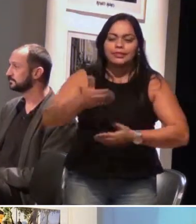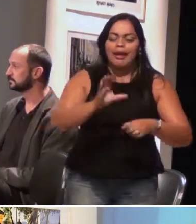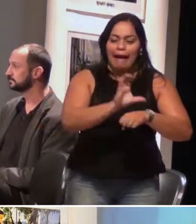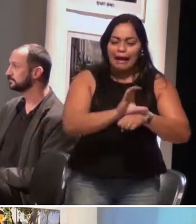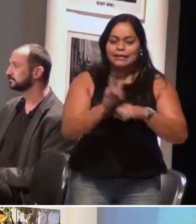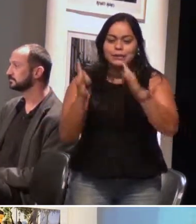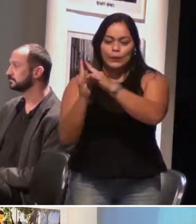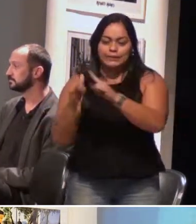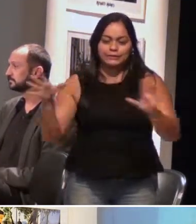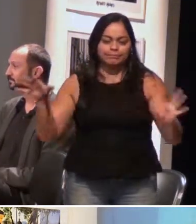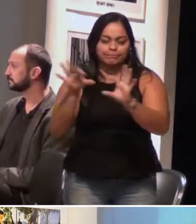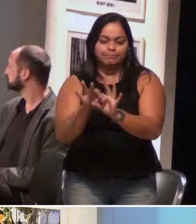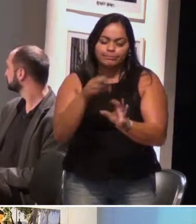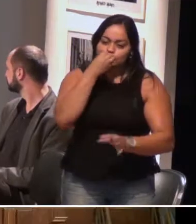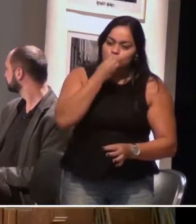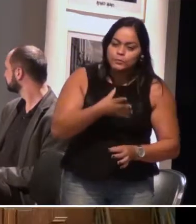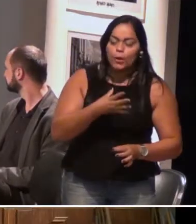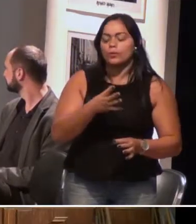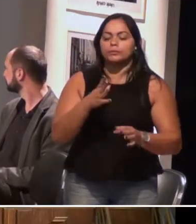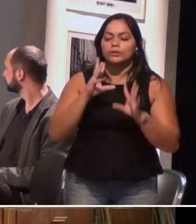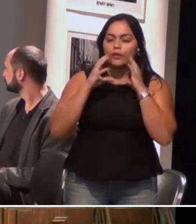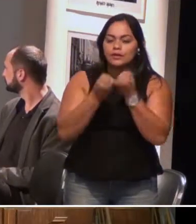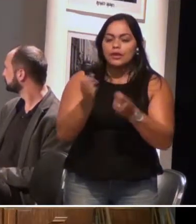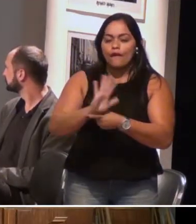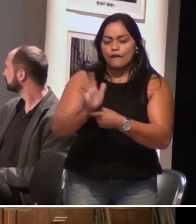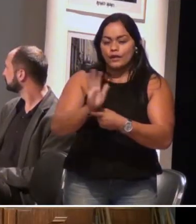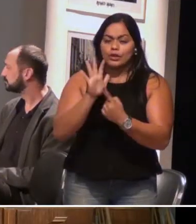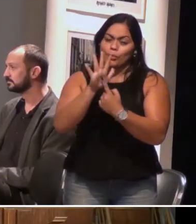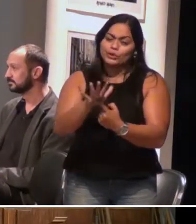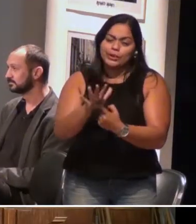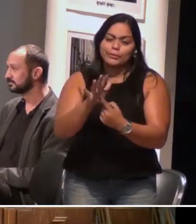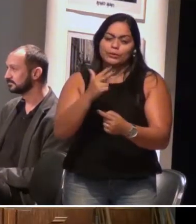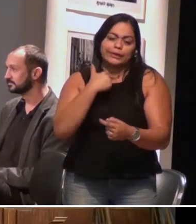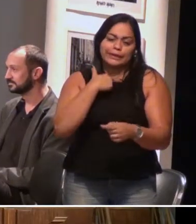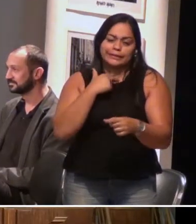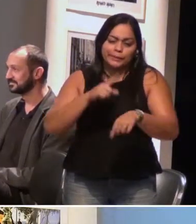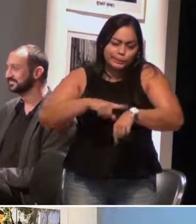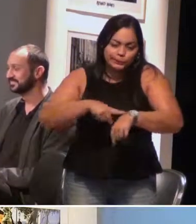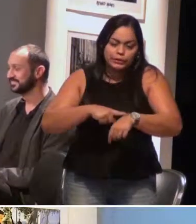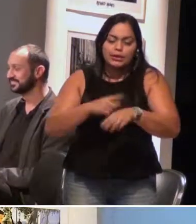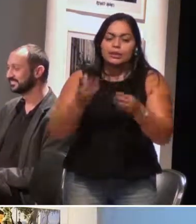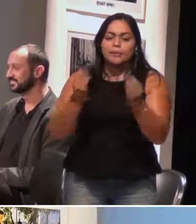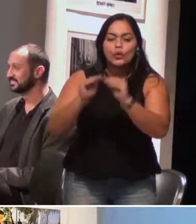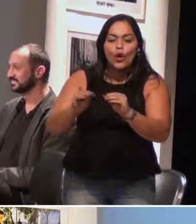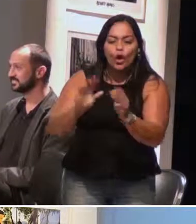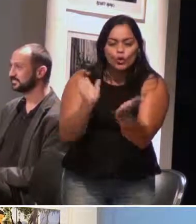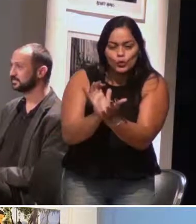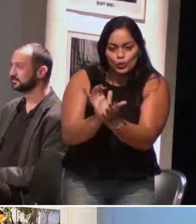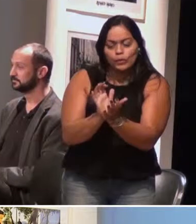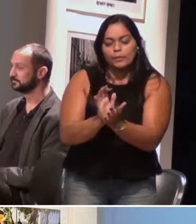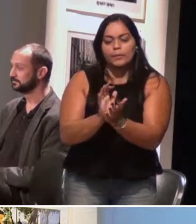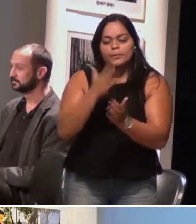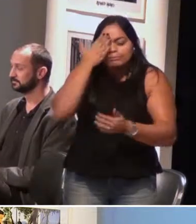INE é muito legal. E ali é o fechamento da oficina. Eu tinha um vídeo para mostrar, não vou mostrar, vou colocar no grupo depois, não tem problema. E,